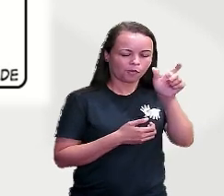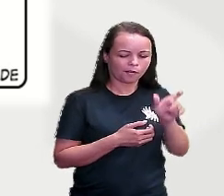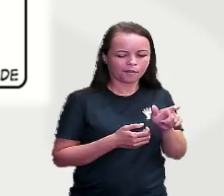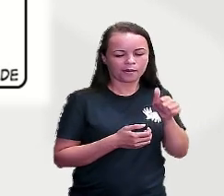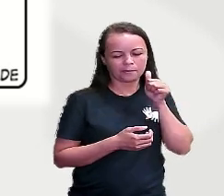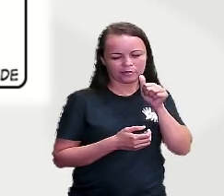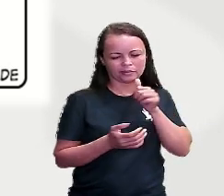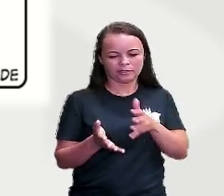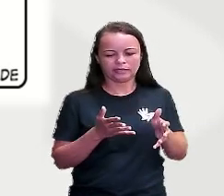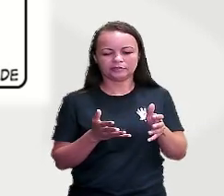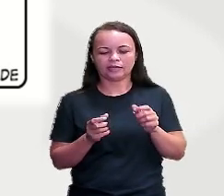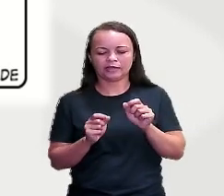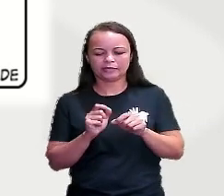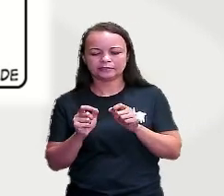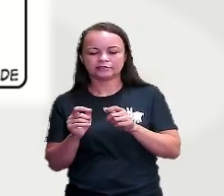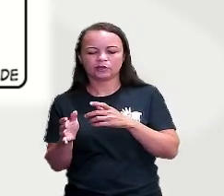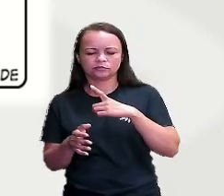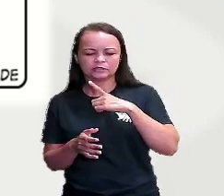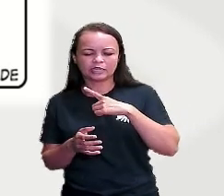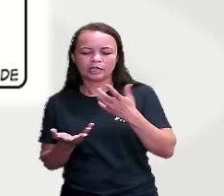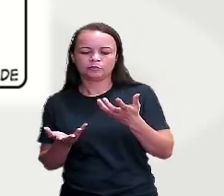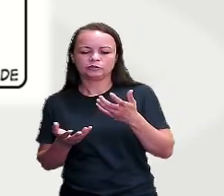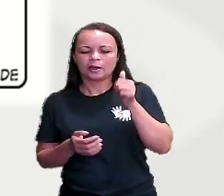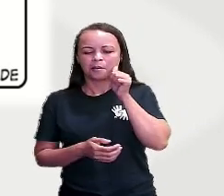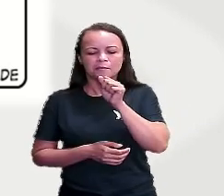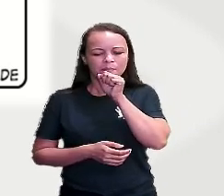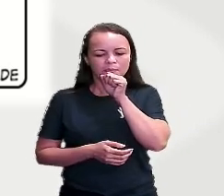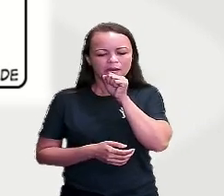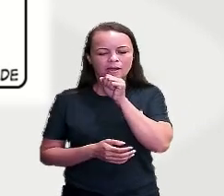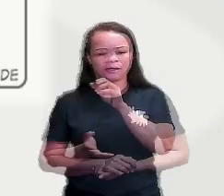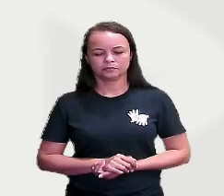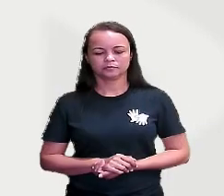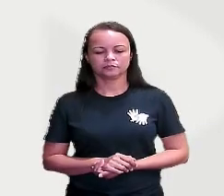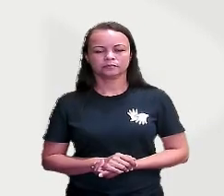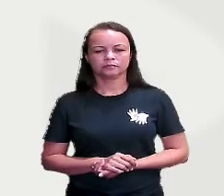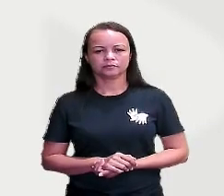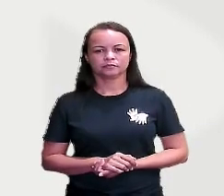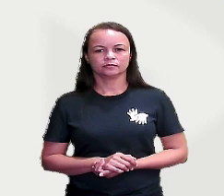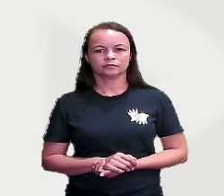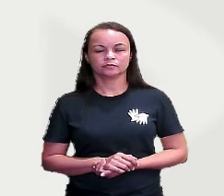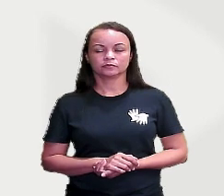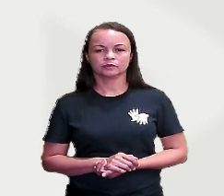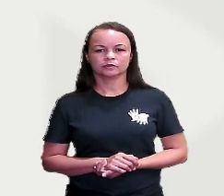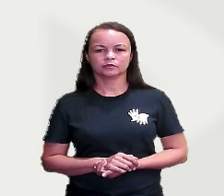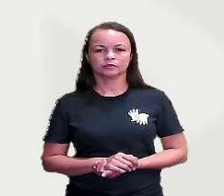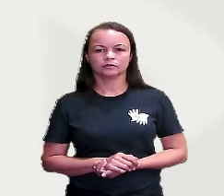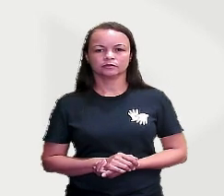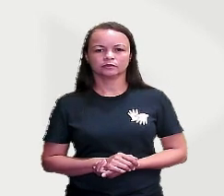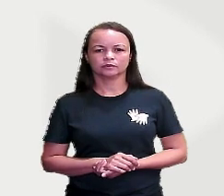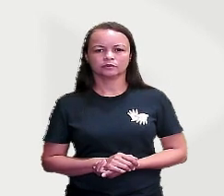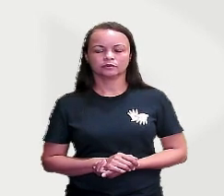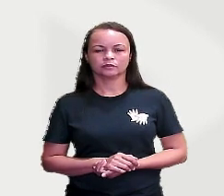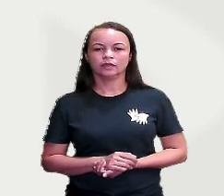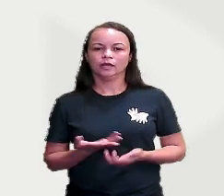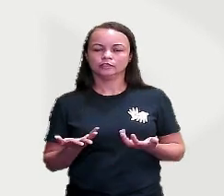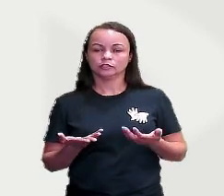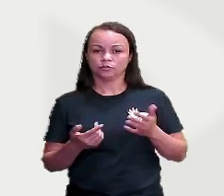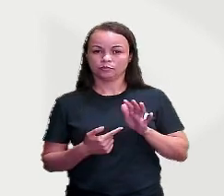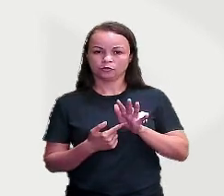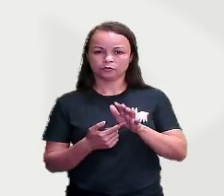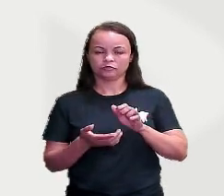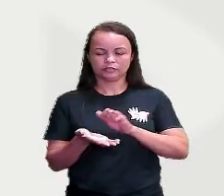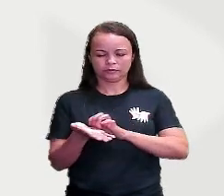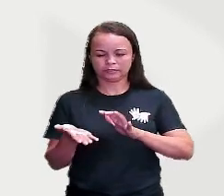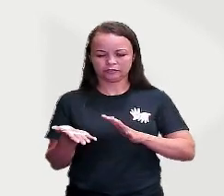Hércules tem muita força. Então, temos aí qualidade, né, sentimentos. Bom, pessoal, eu trouxe esse exercício aqui bem